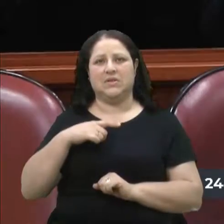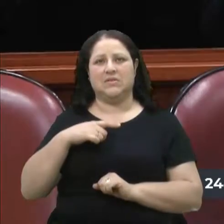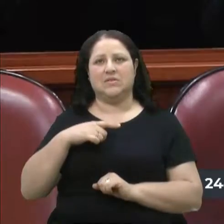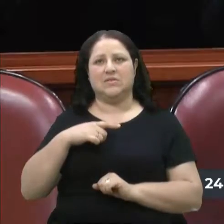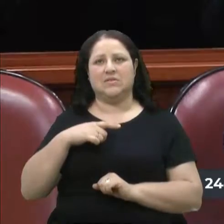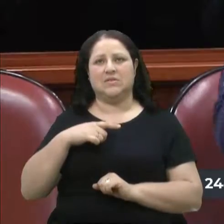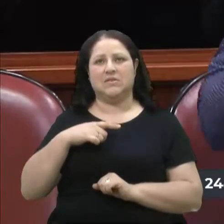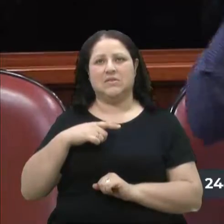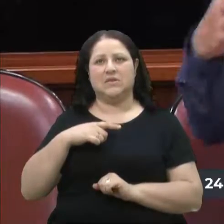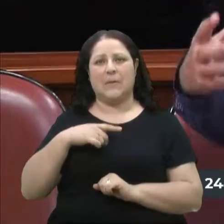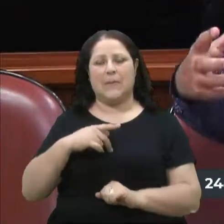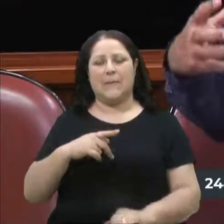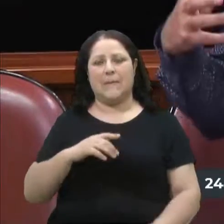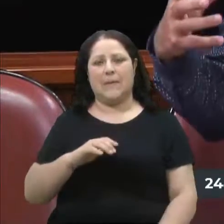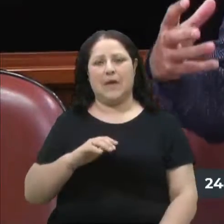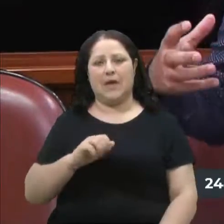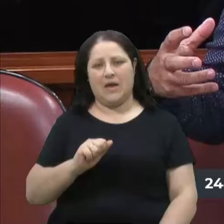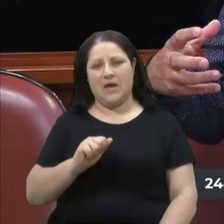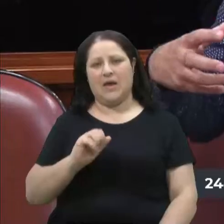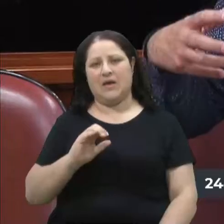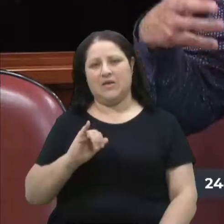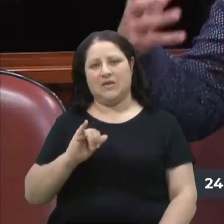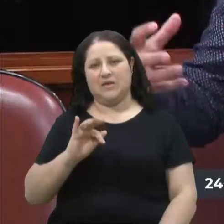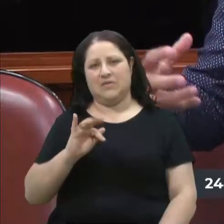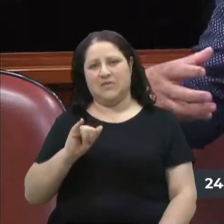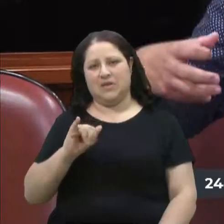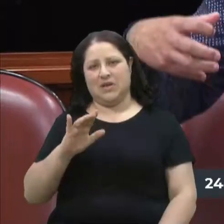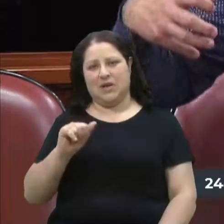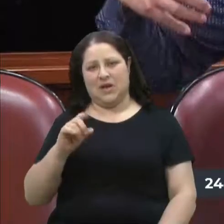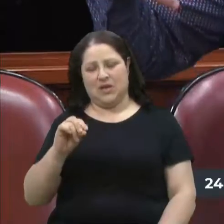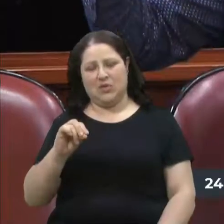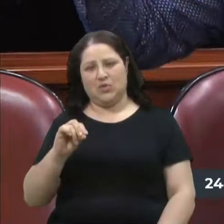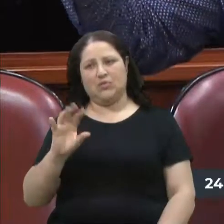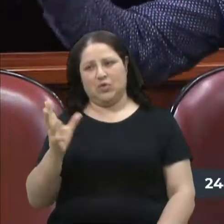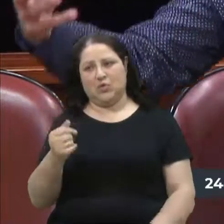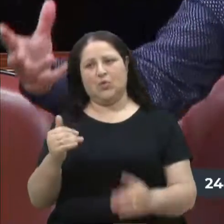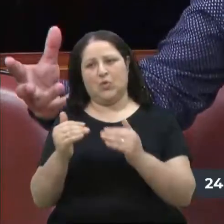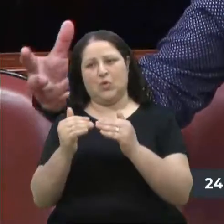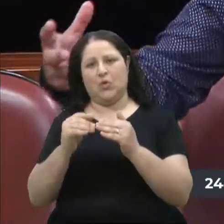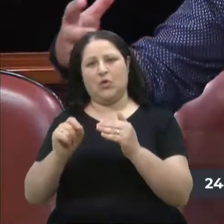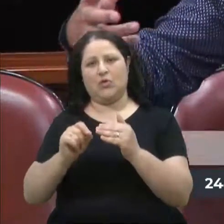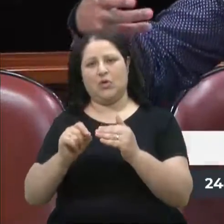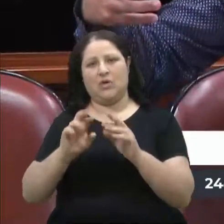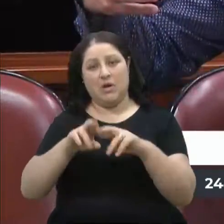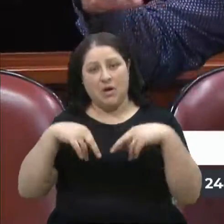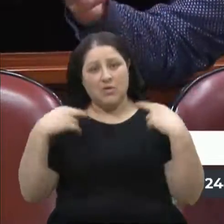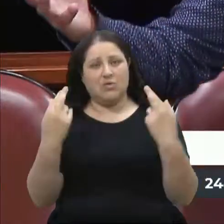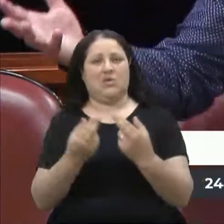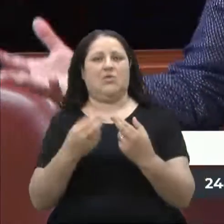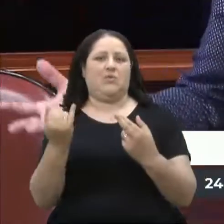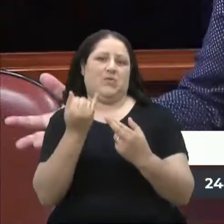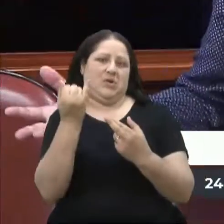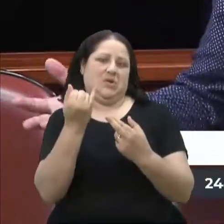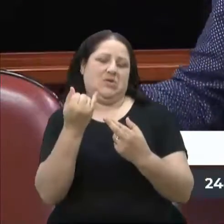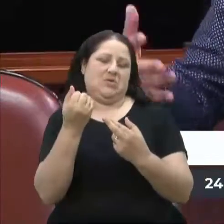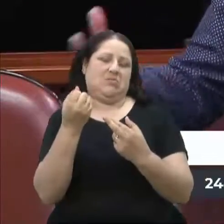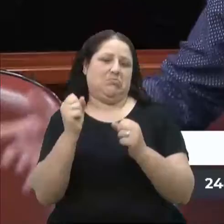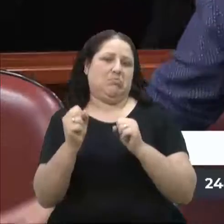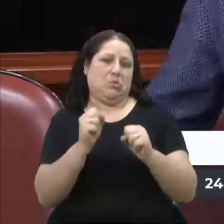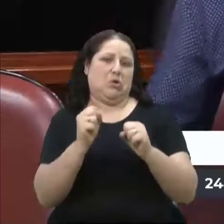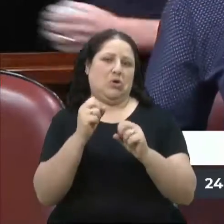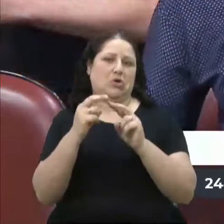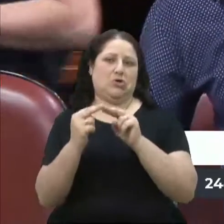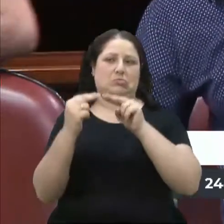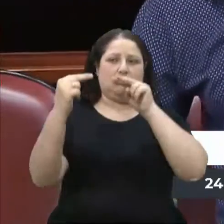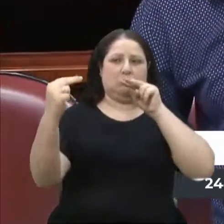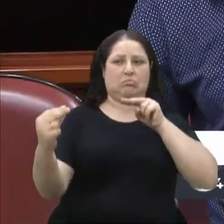aqui é a importância desse momento, dessa reunião, se não com o governador, pode ser até virtualmente, eu acho, nós